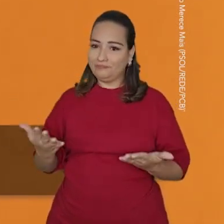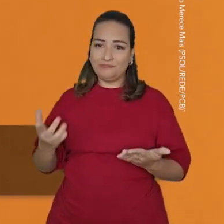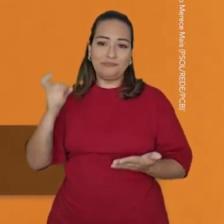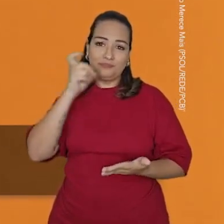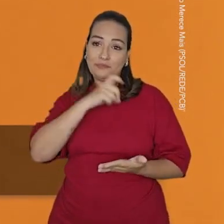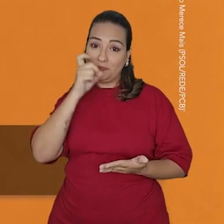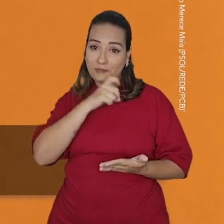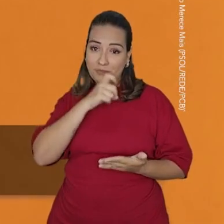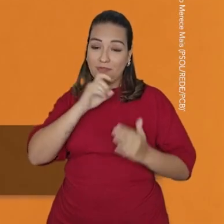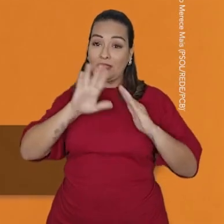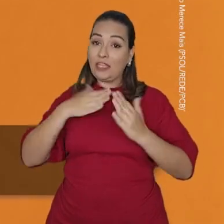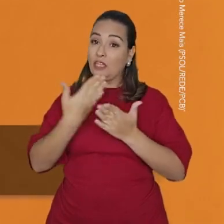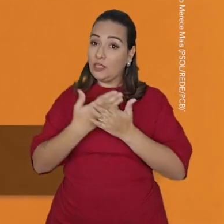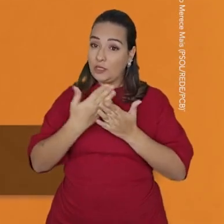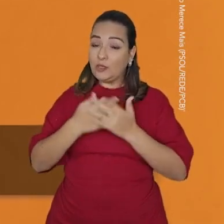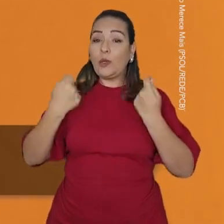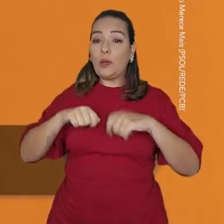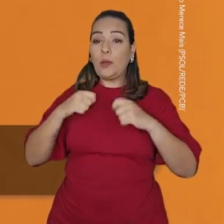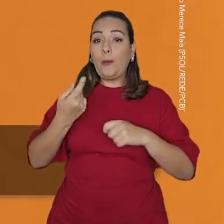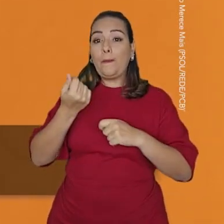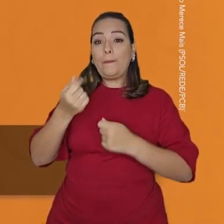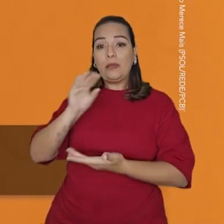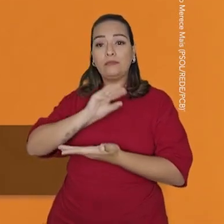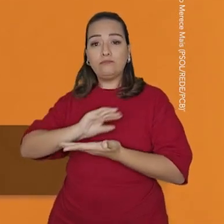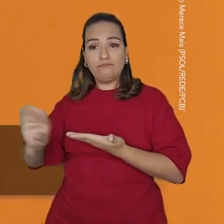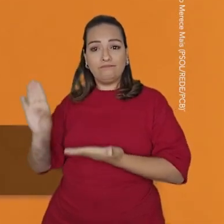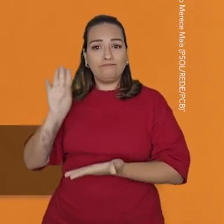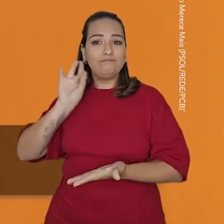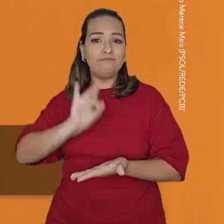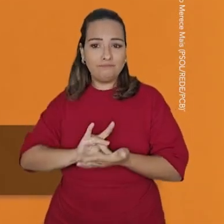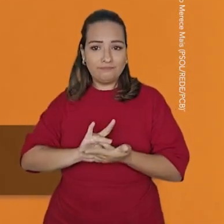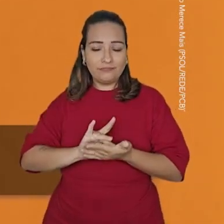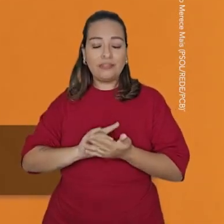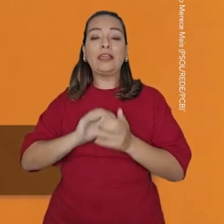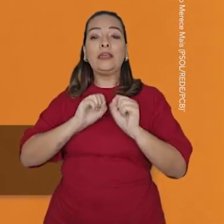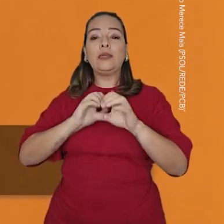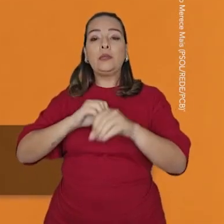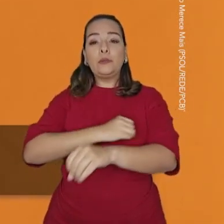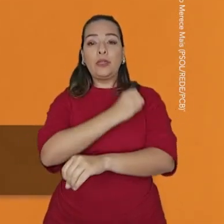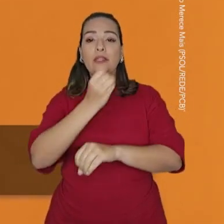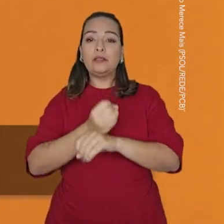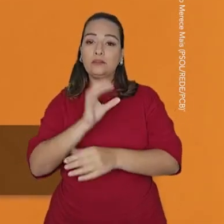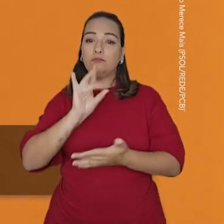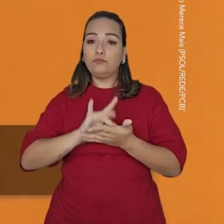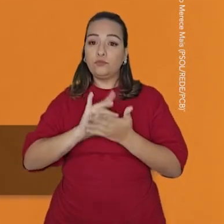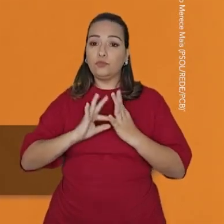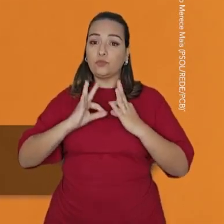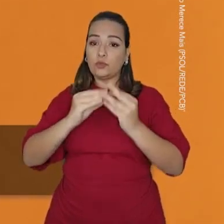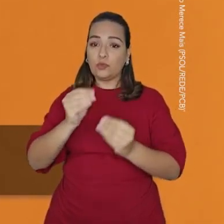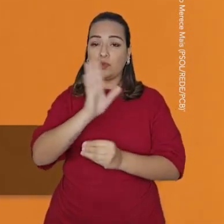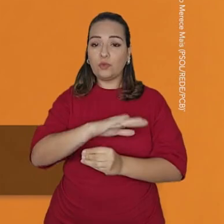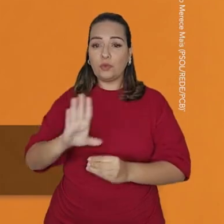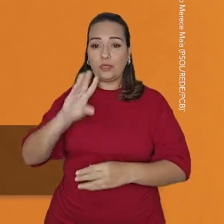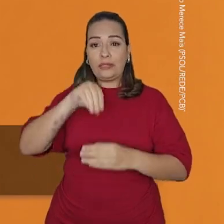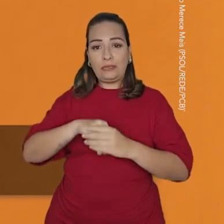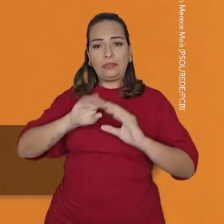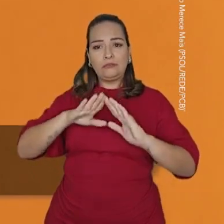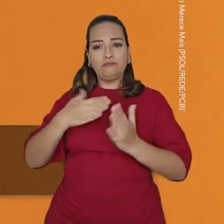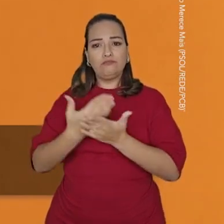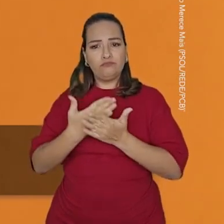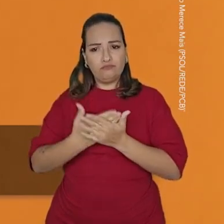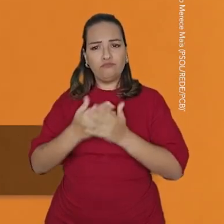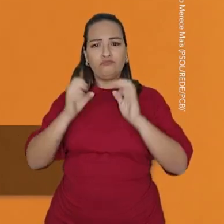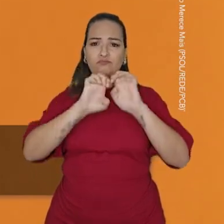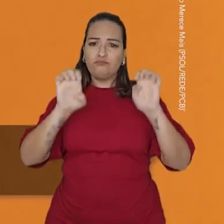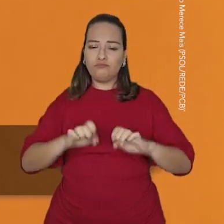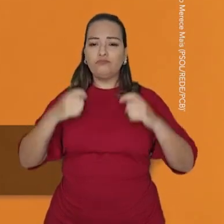mentira. Escola precisa de investimento, não de efeitos especiais. Vou garantir educação integral de verdade. Toda criança na escola, toda